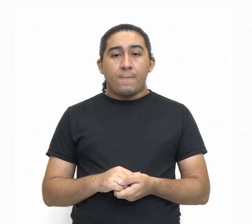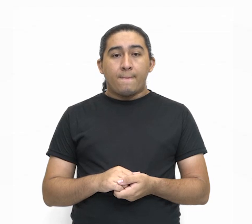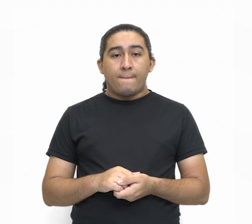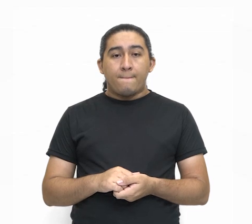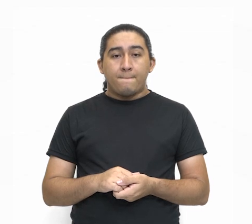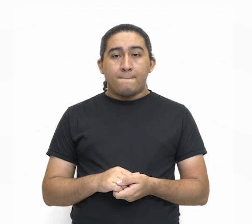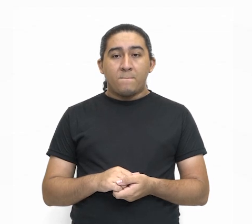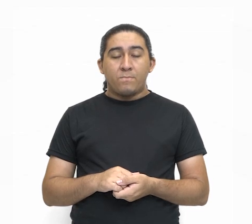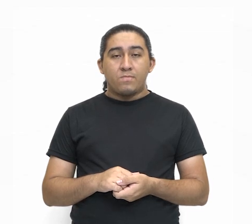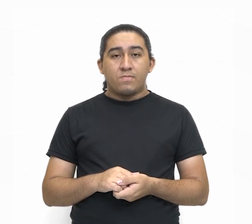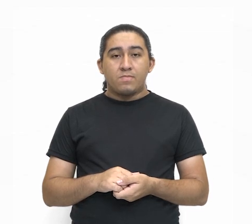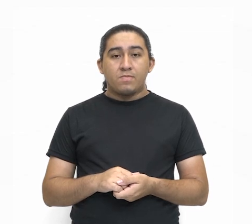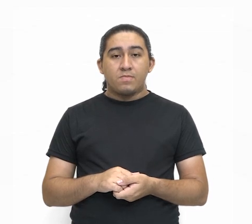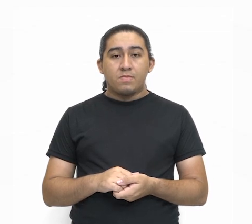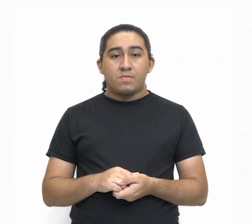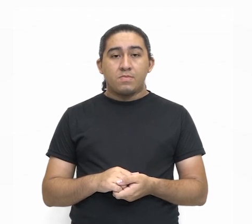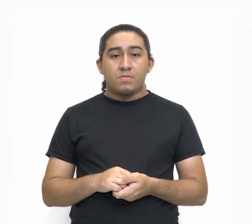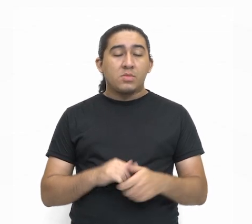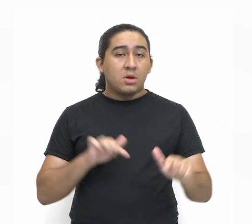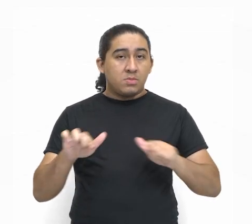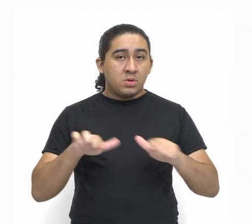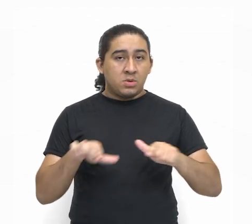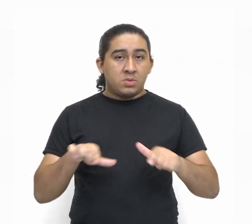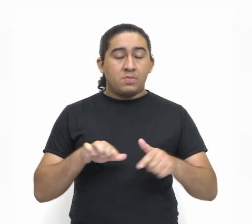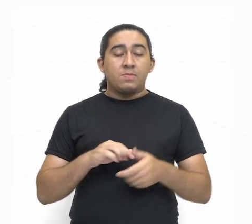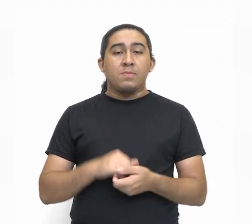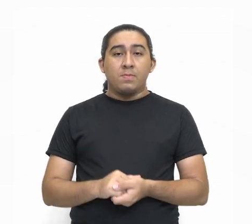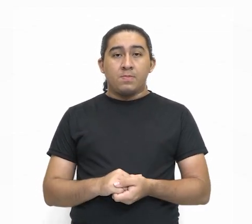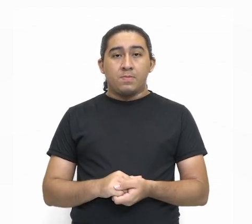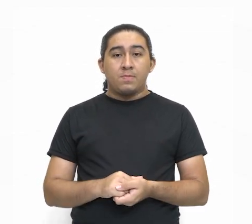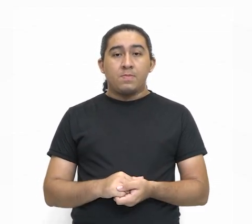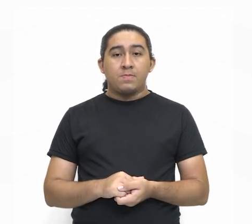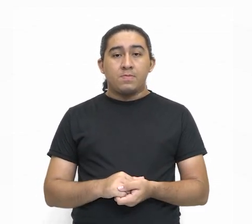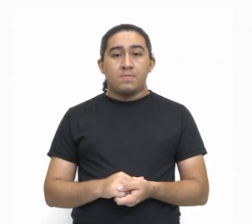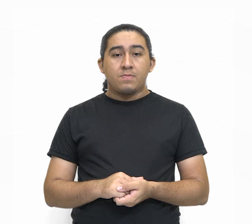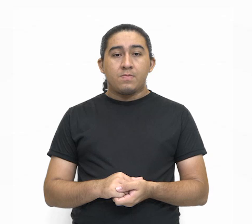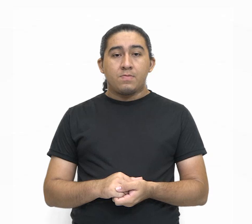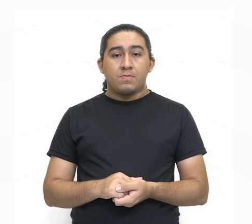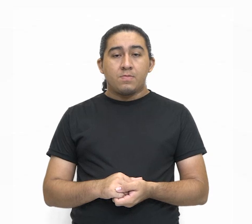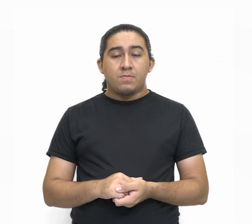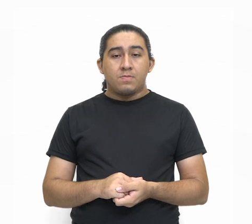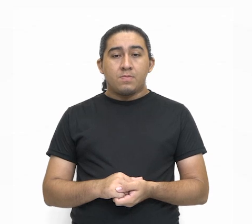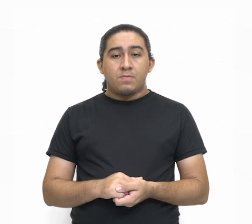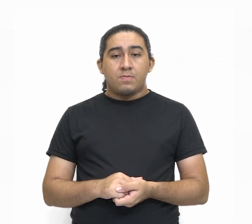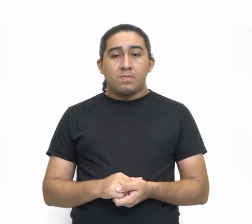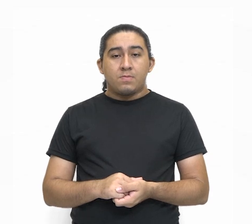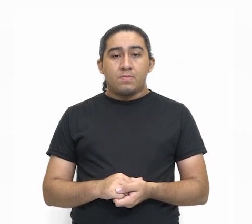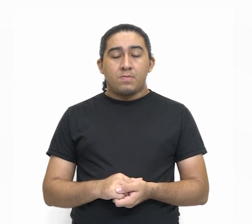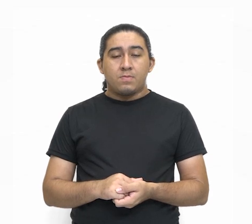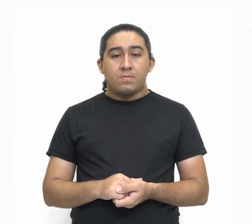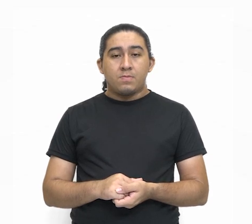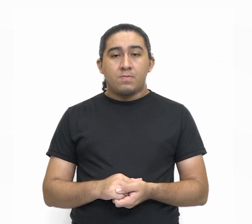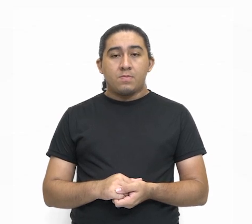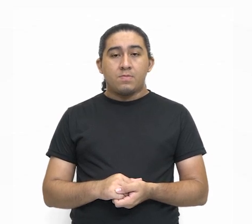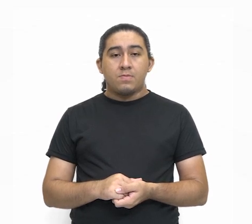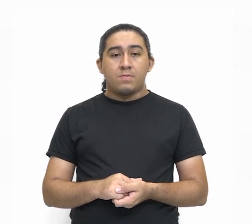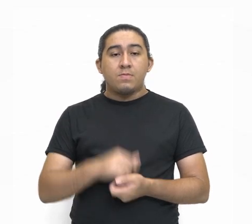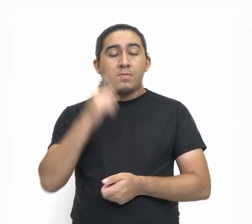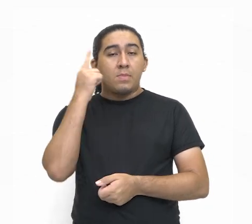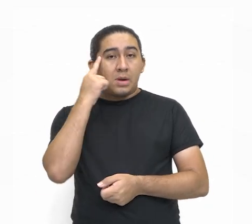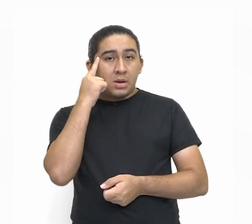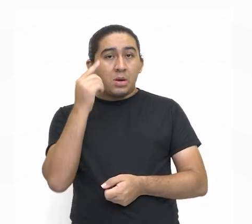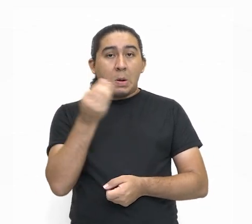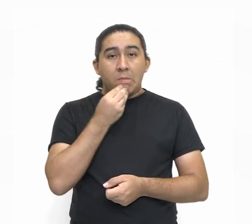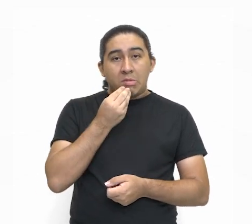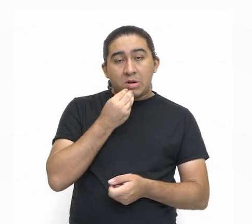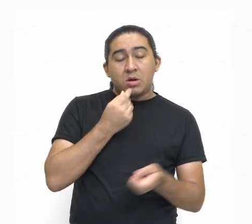É produzindo, trabalhando, criando oportunidades